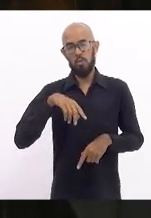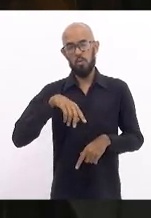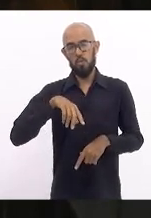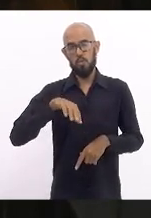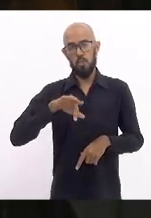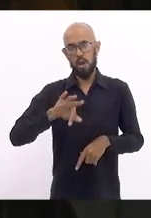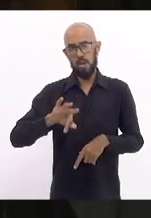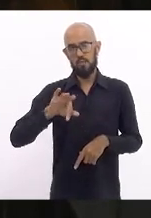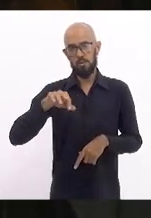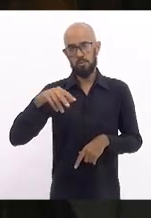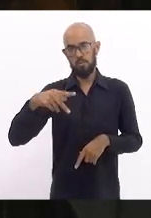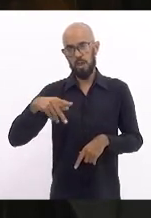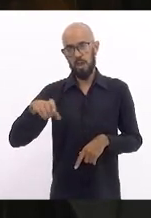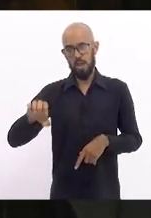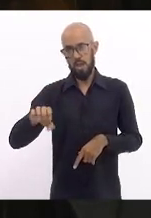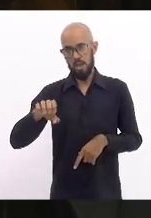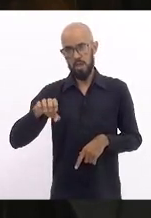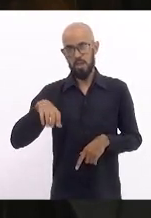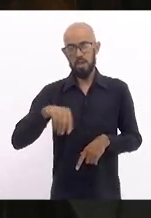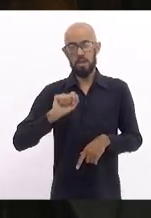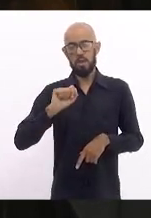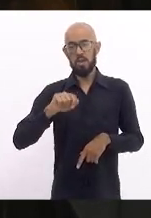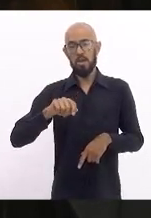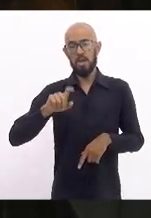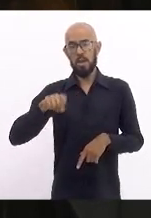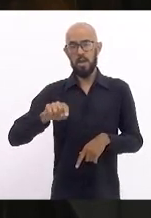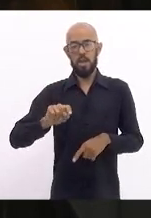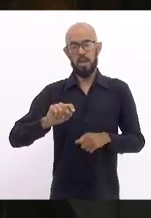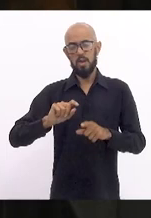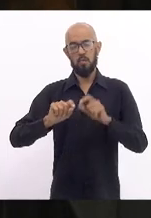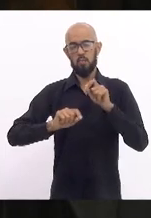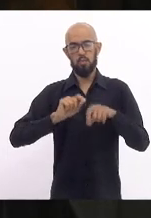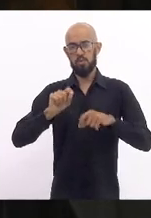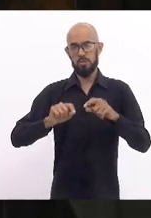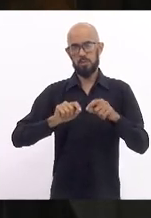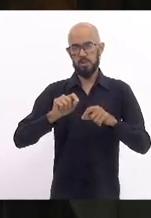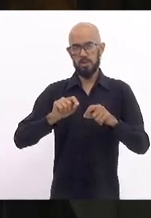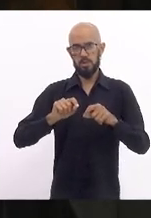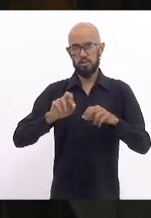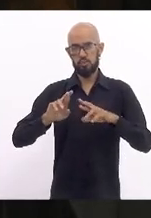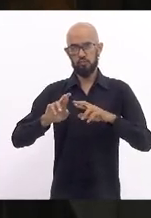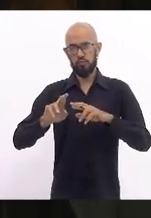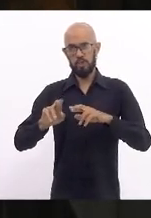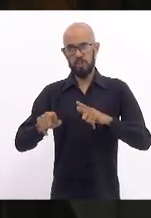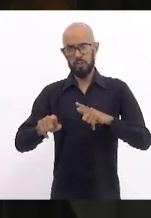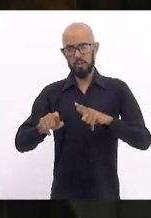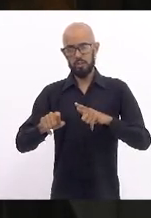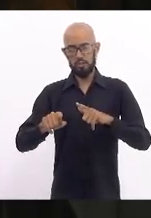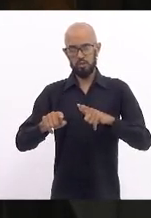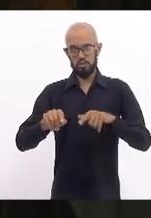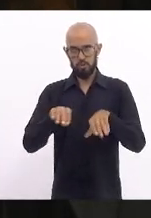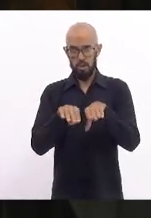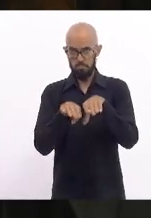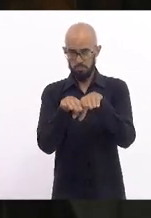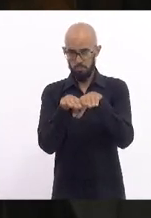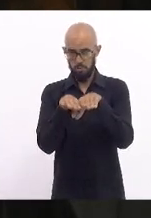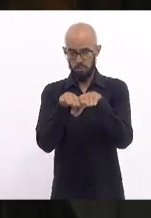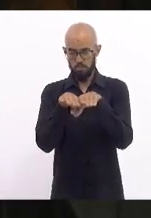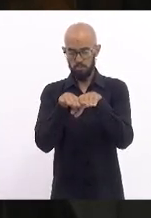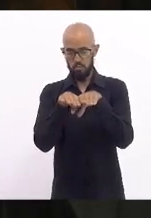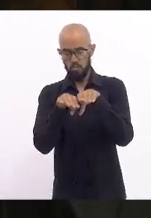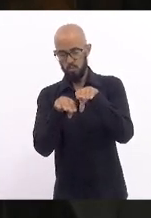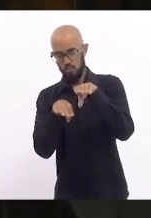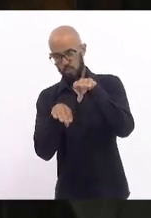Fundo de Participação do Estado, é inversamente proporcional, o que você recebe de volta, aquilo que você